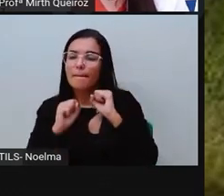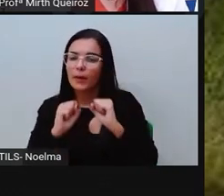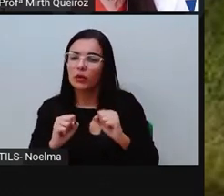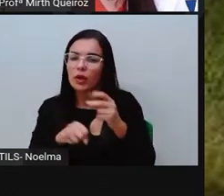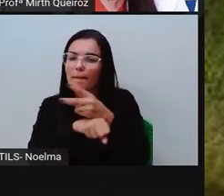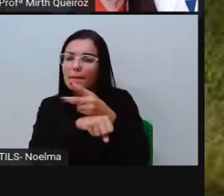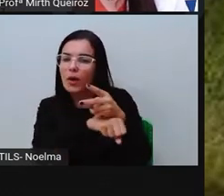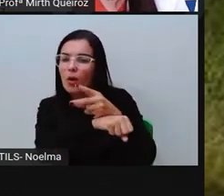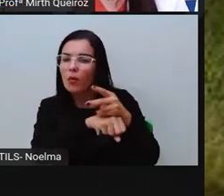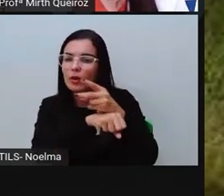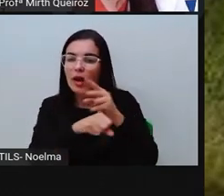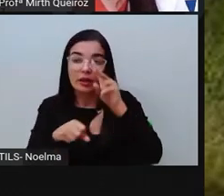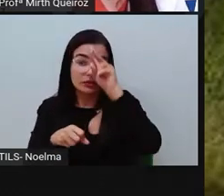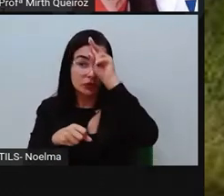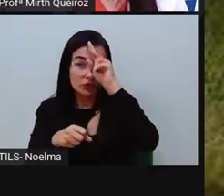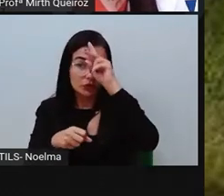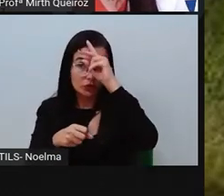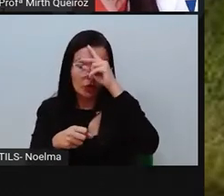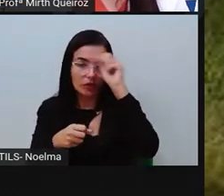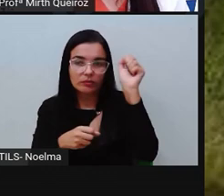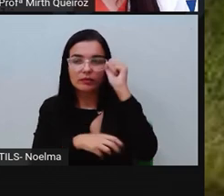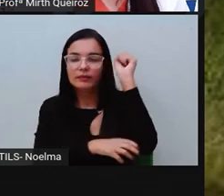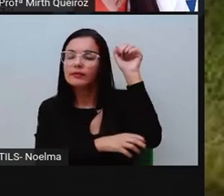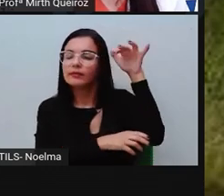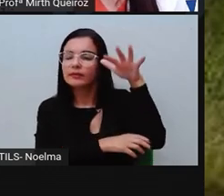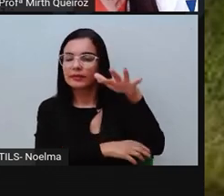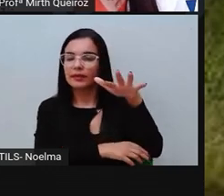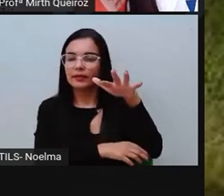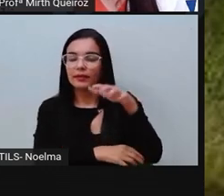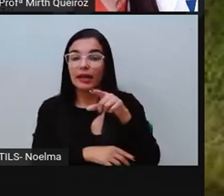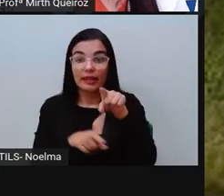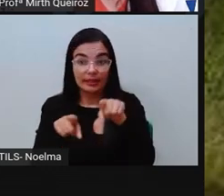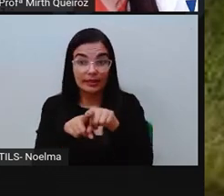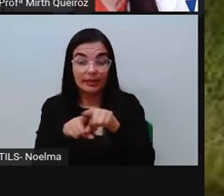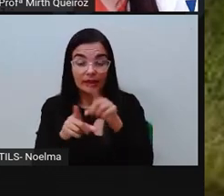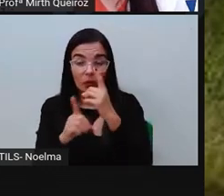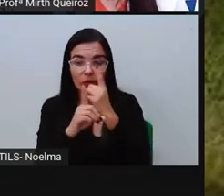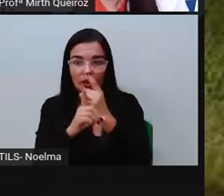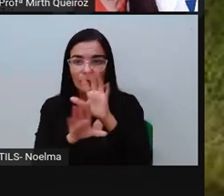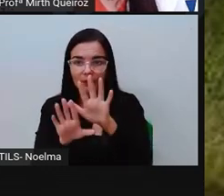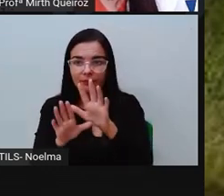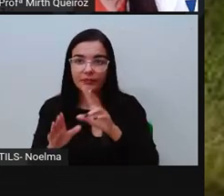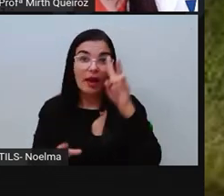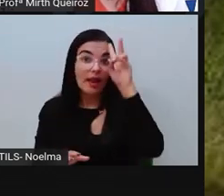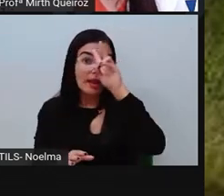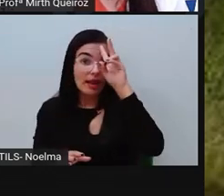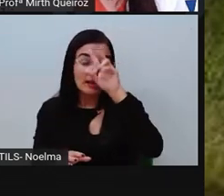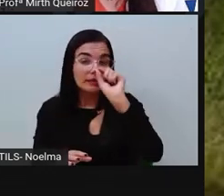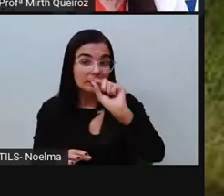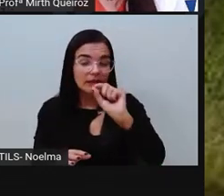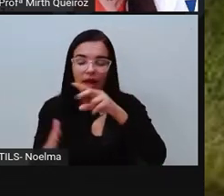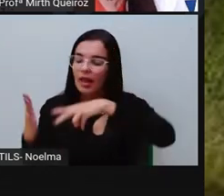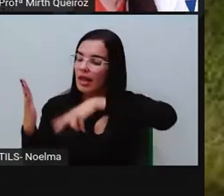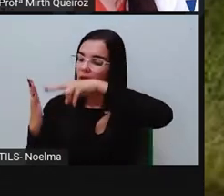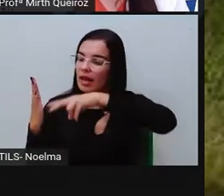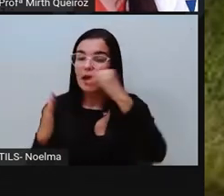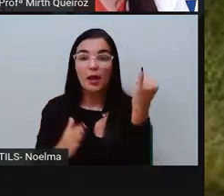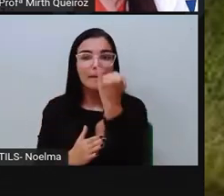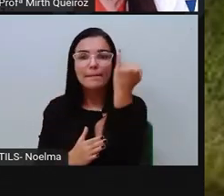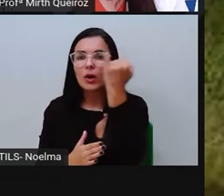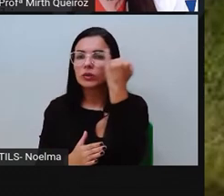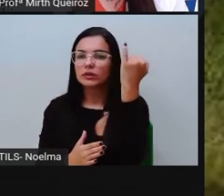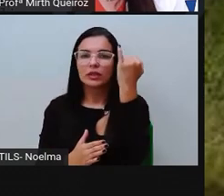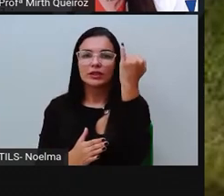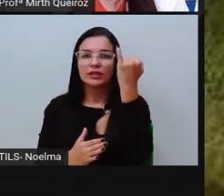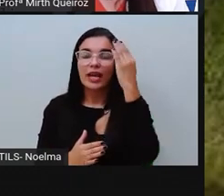fada, que eu tenho certeza que vocês vão encontrar. E lembrem-se, ler é importante, é essencial, é